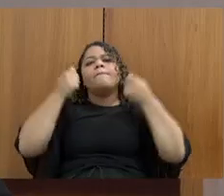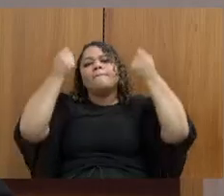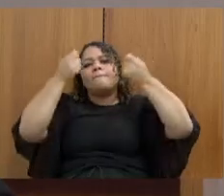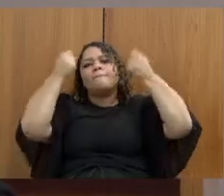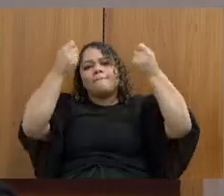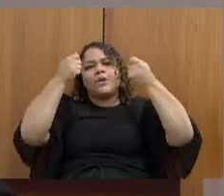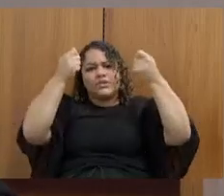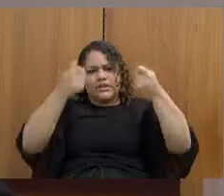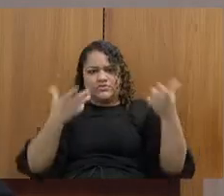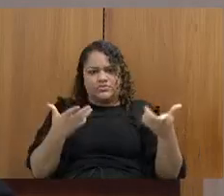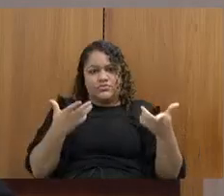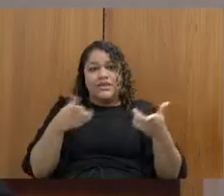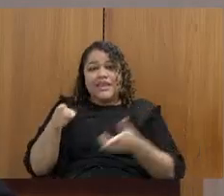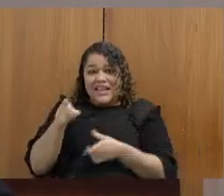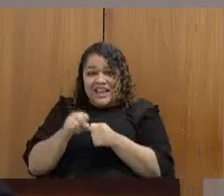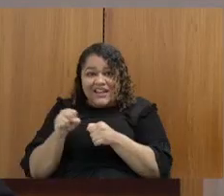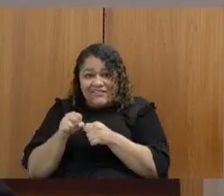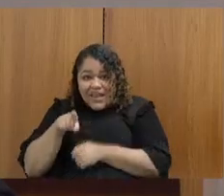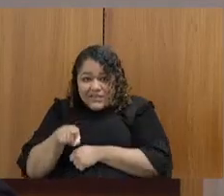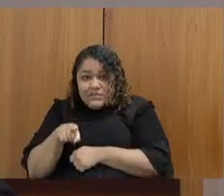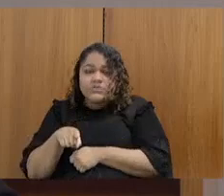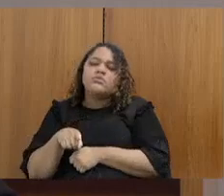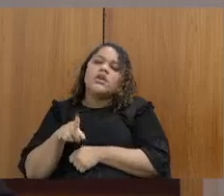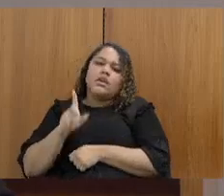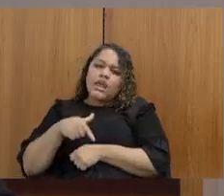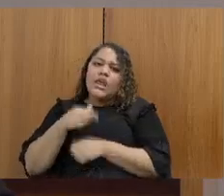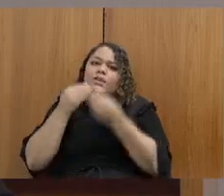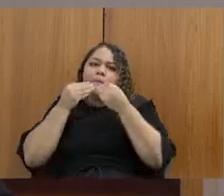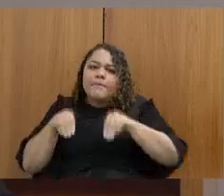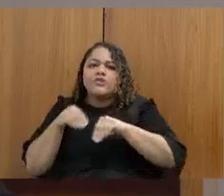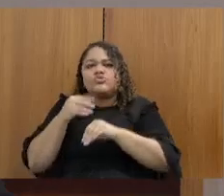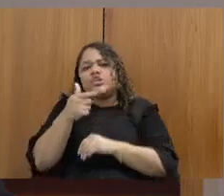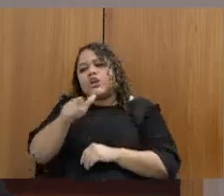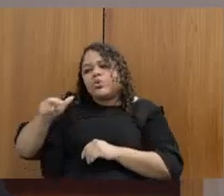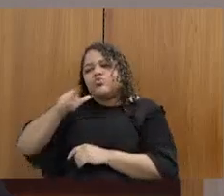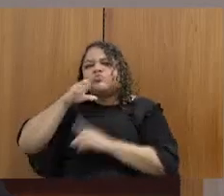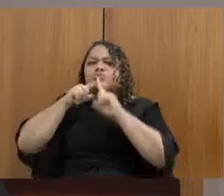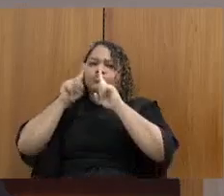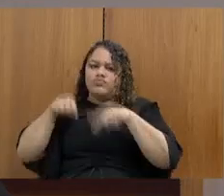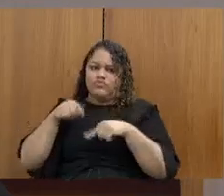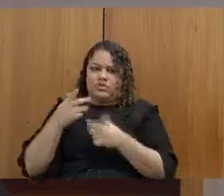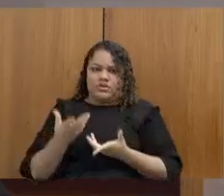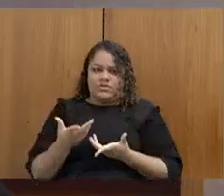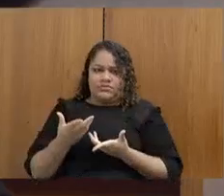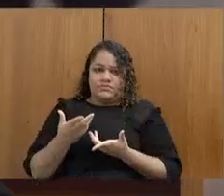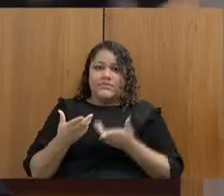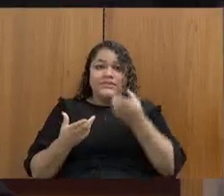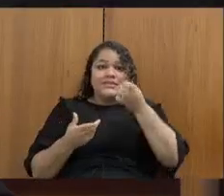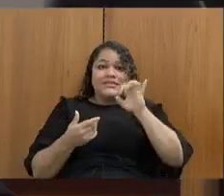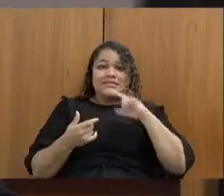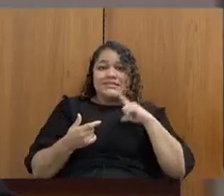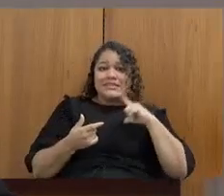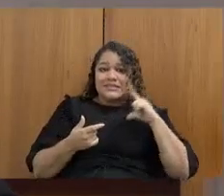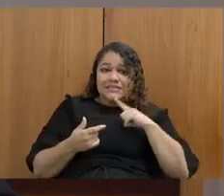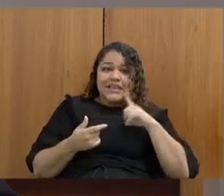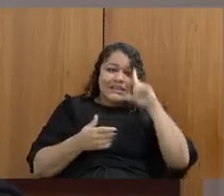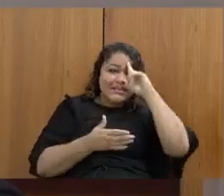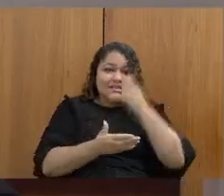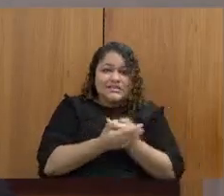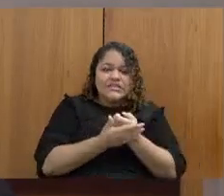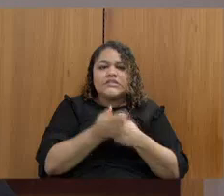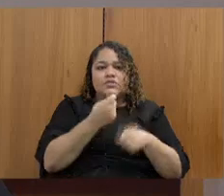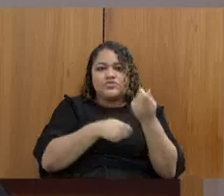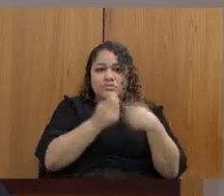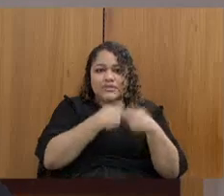isso, ele prejudica o colega de trabalho. Quando você tem alguma decisão administrativa, a gente vê nas redes sociais, vai